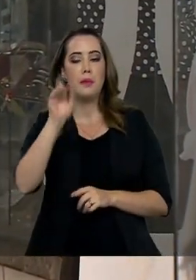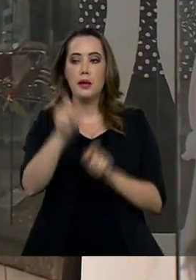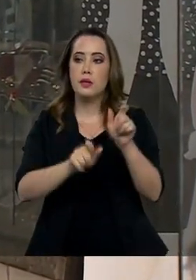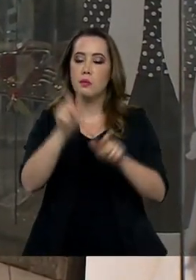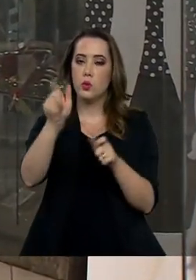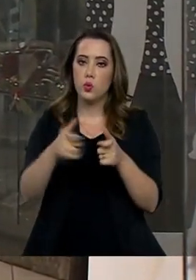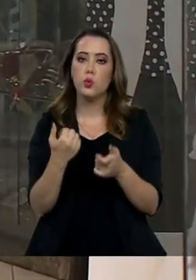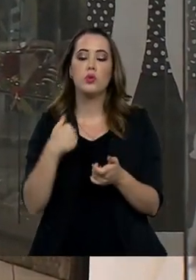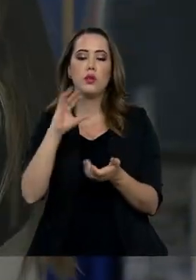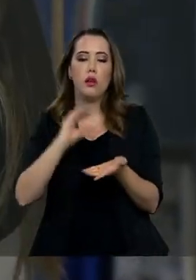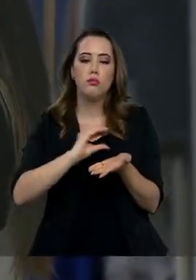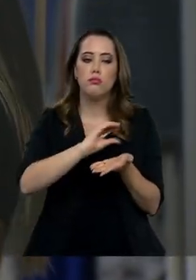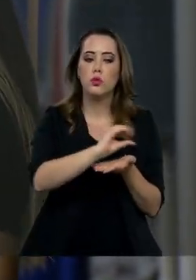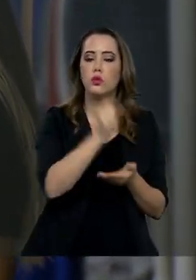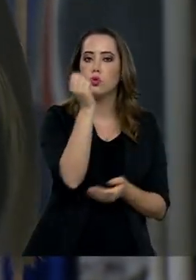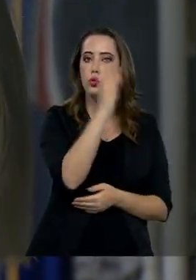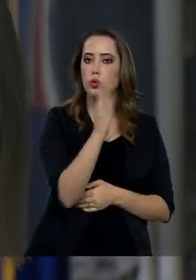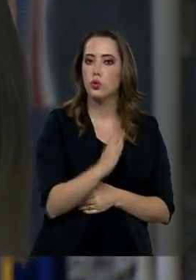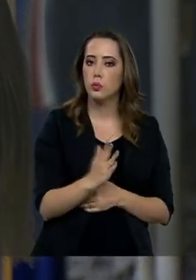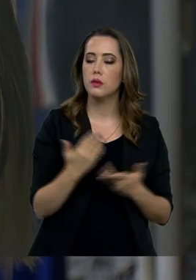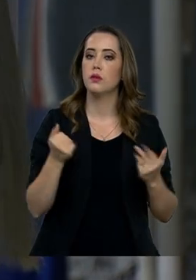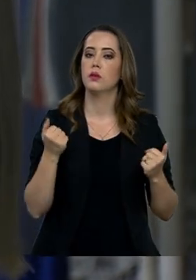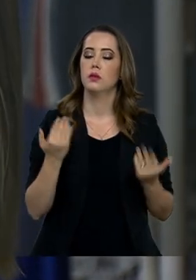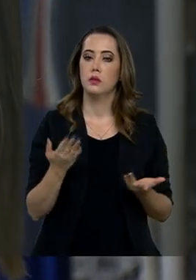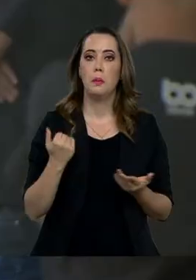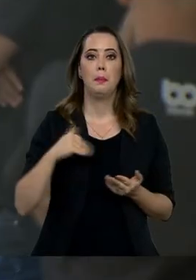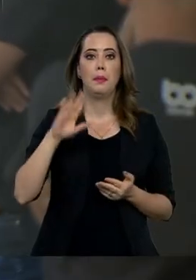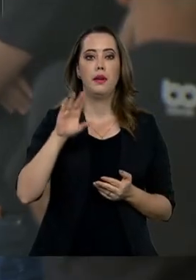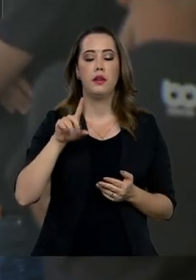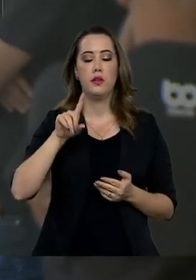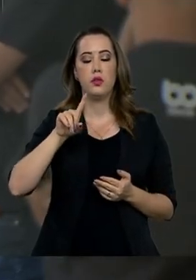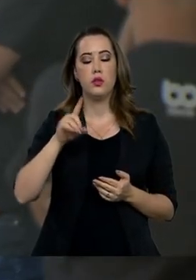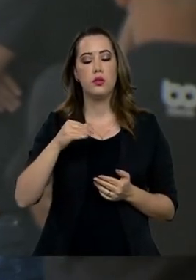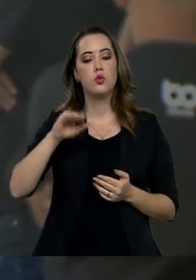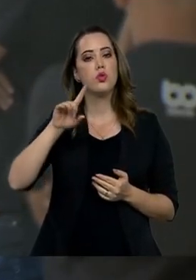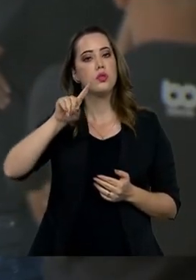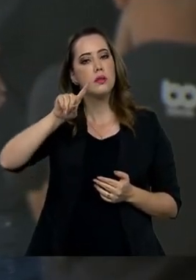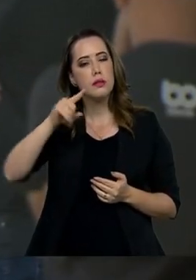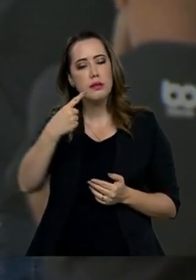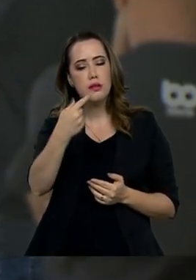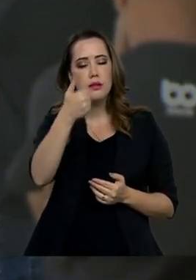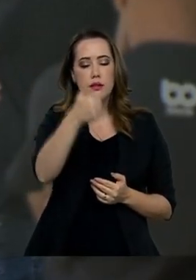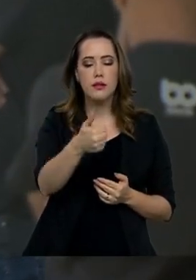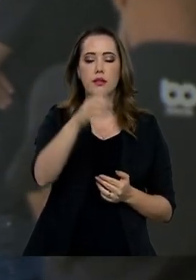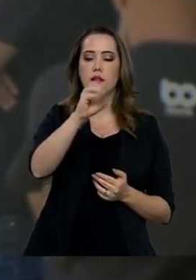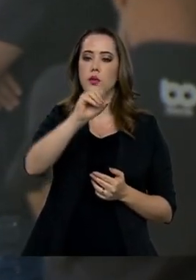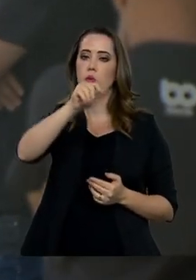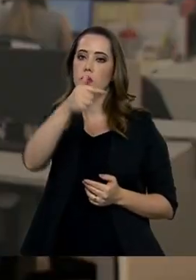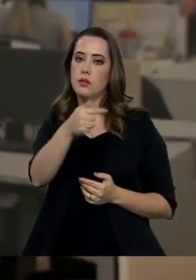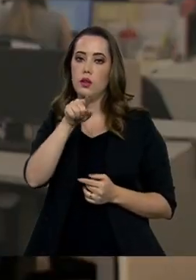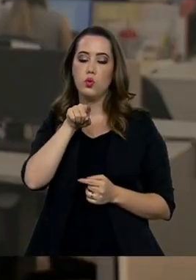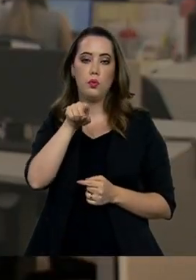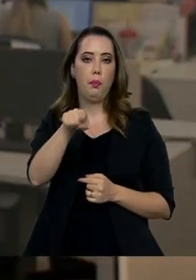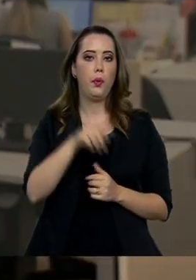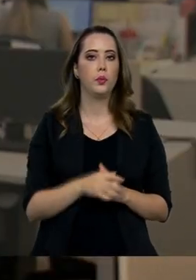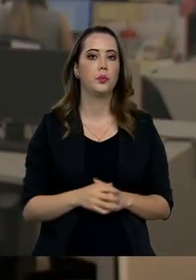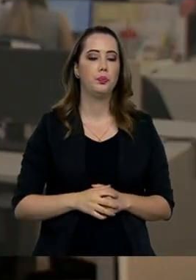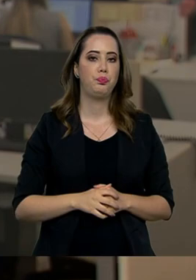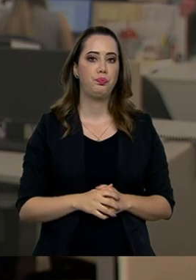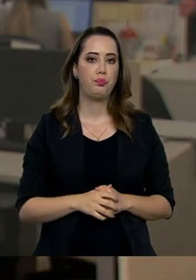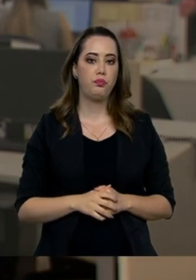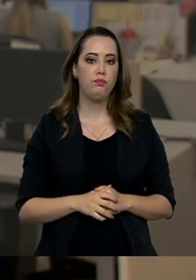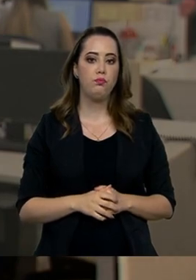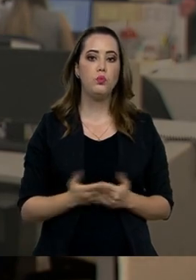empresários do setor, com mais de 107 pontos, o maior nível desde novembro de 2014. O empresário mais